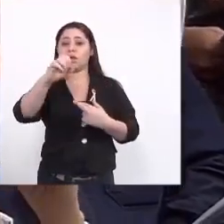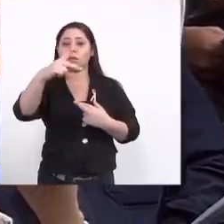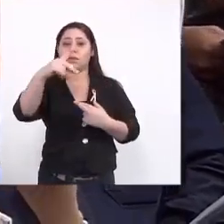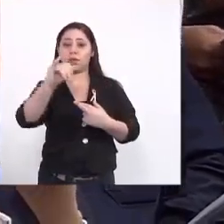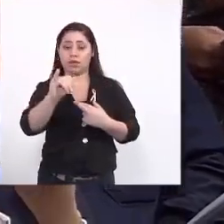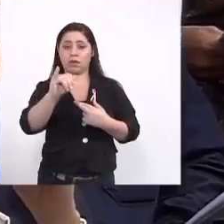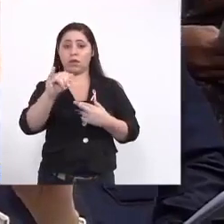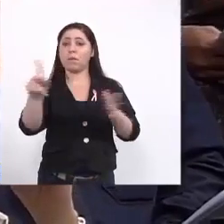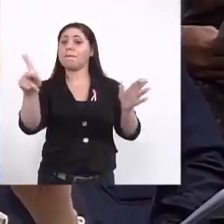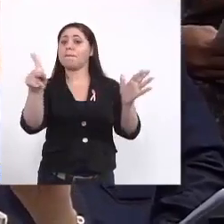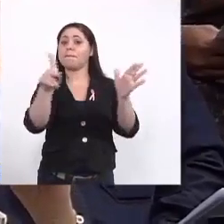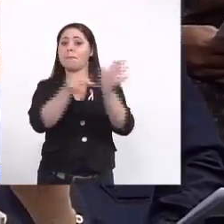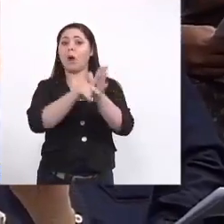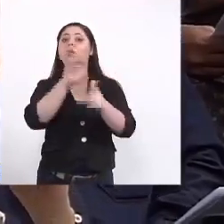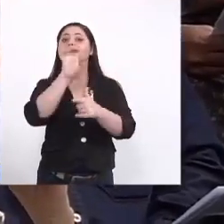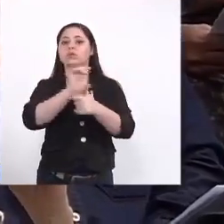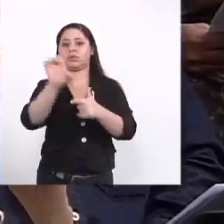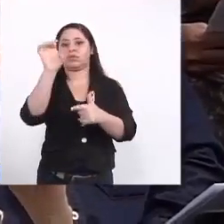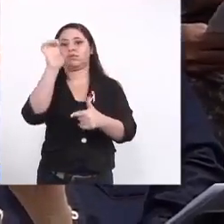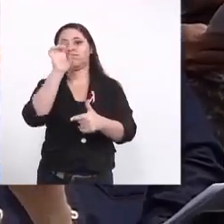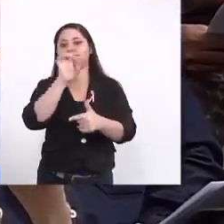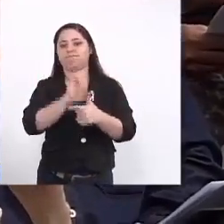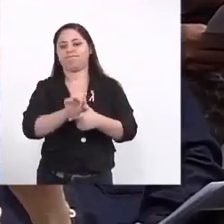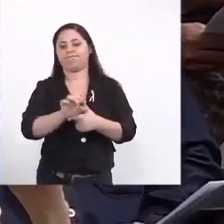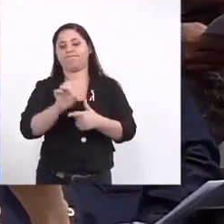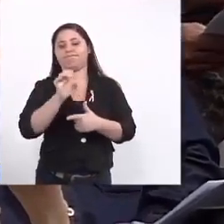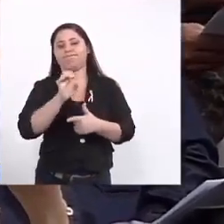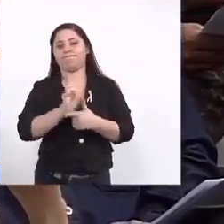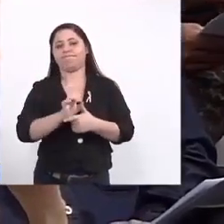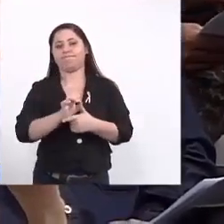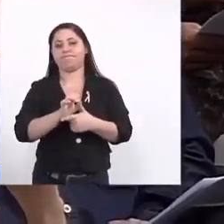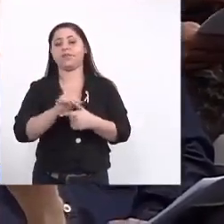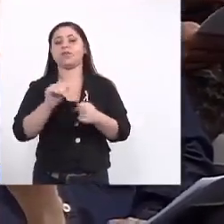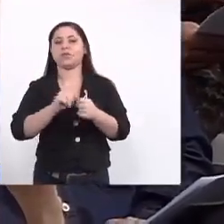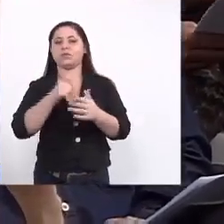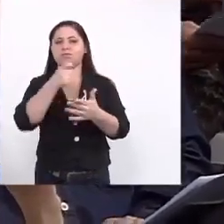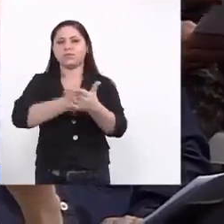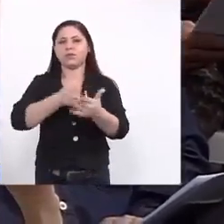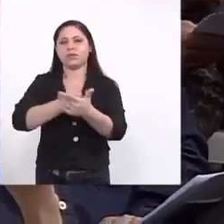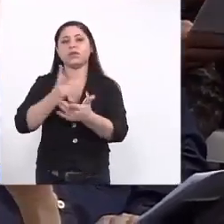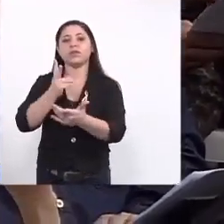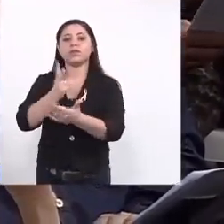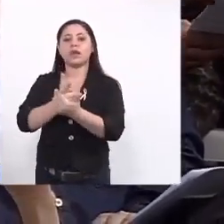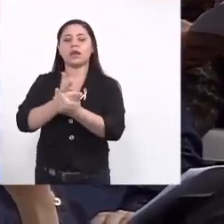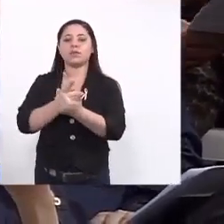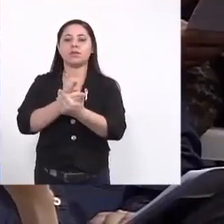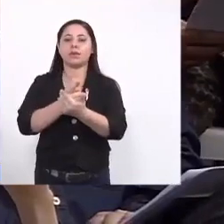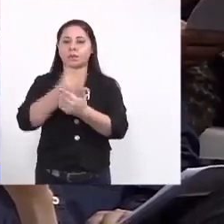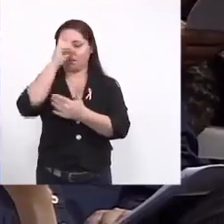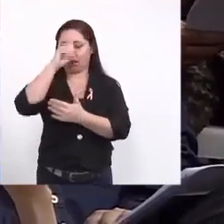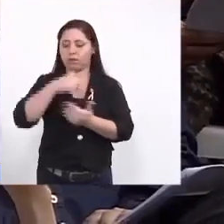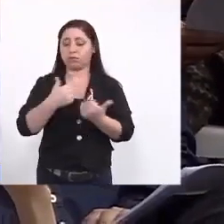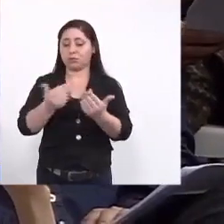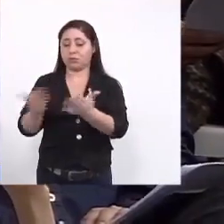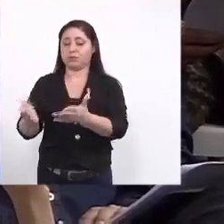responsabilidade do estado e isso a gente tá enviando sempre é